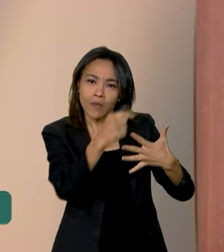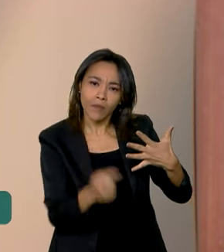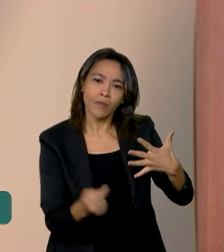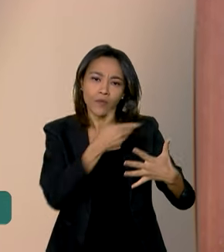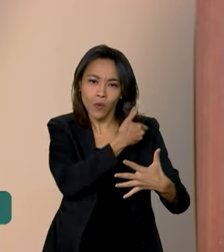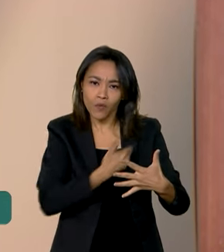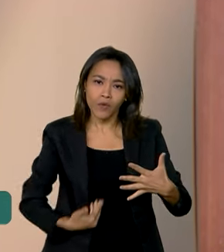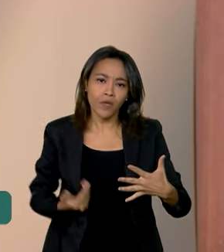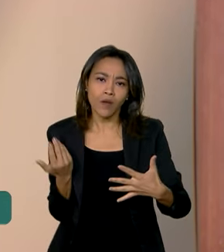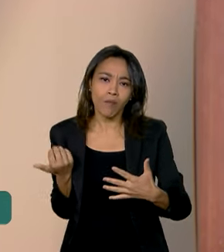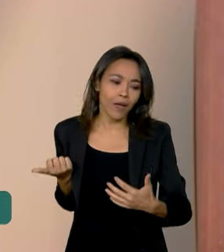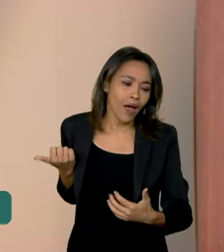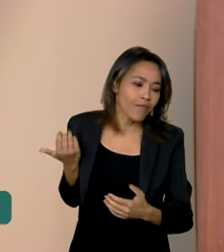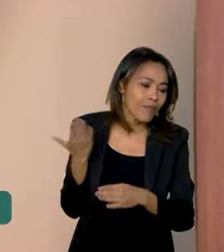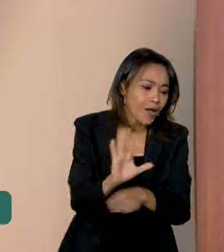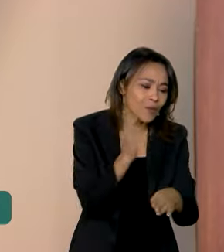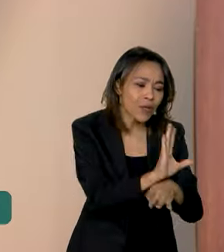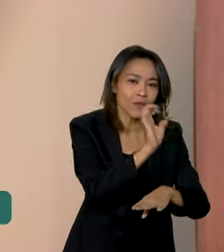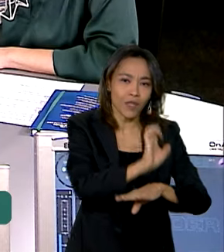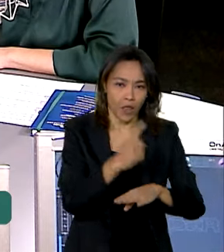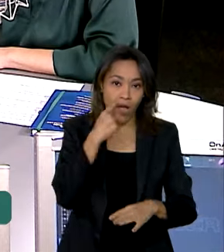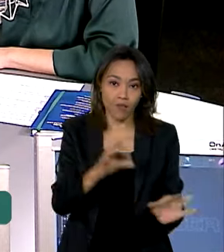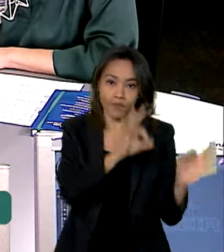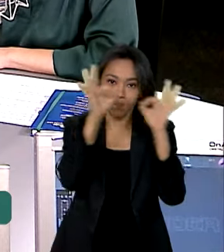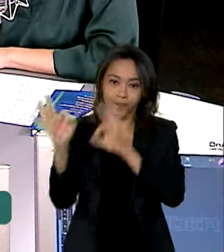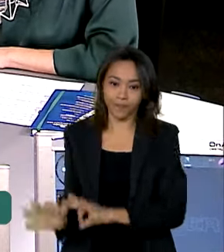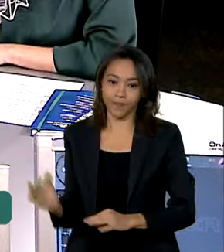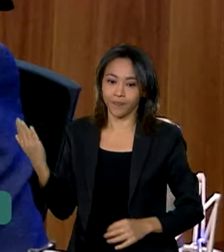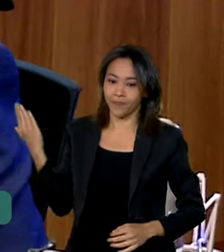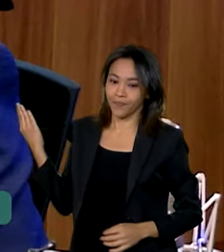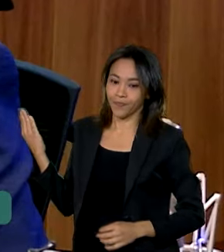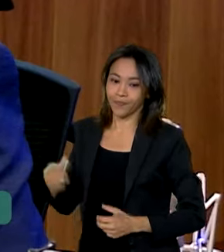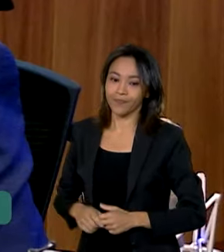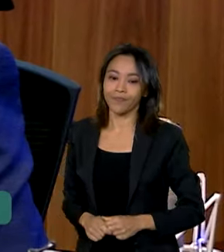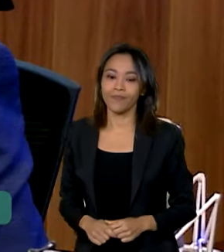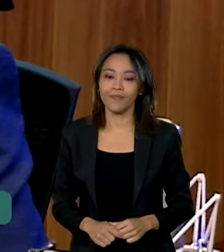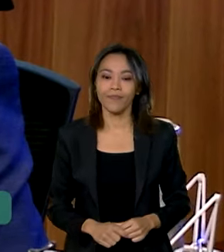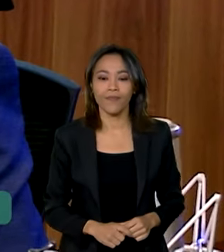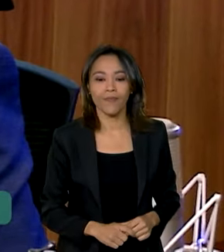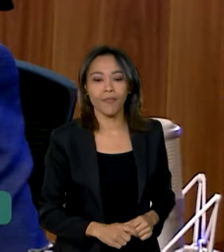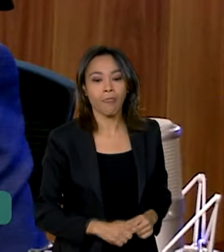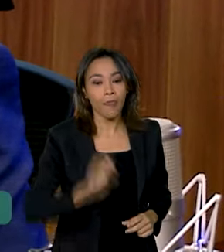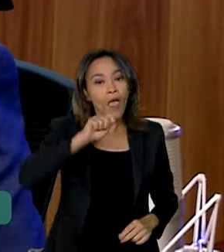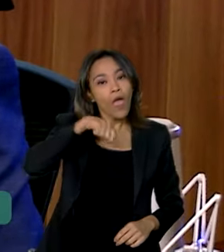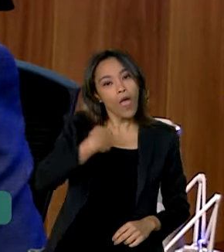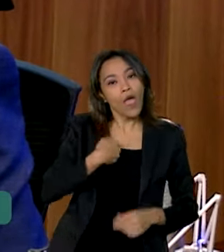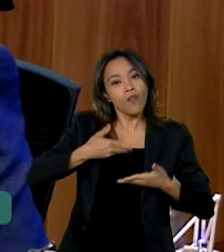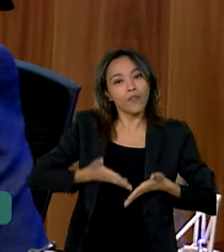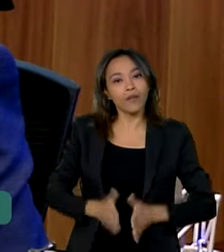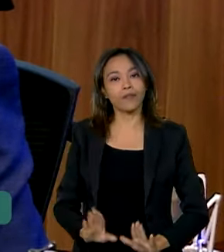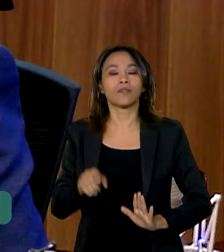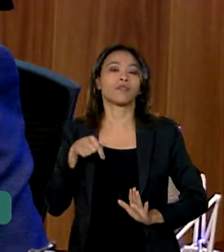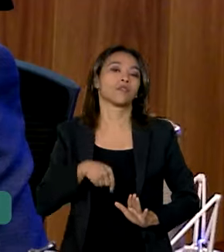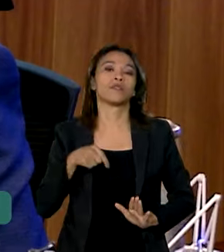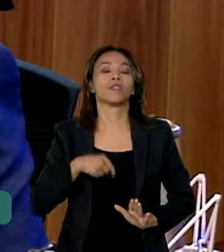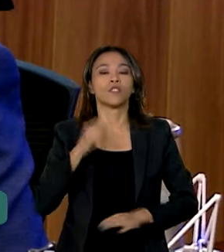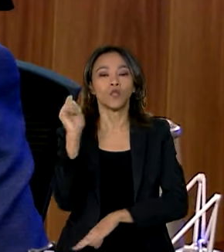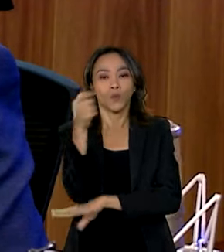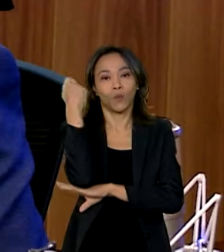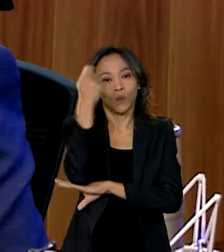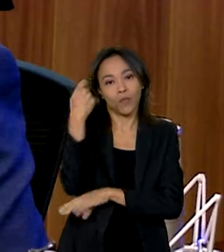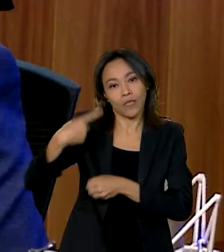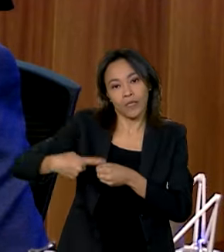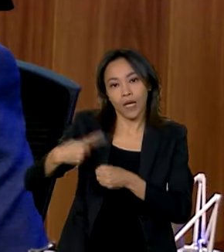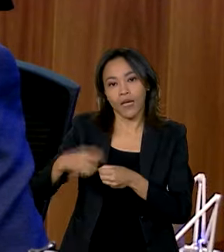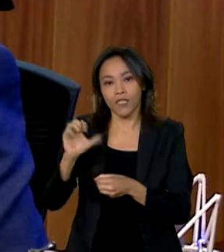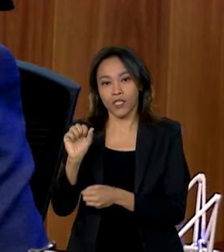para socorrer o estado. Vamos ver. Eu sou gaúcho, né? Eu sou de Santa Maria, foi a cidade onde nós